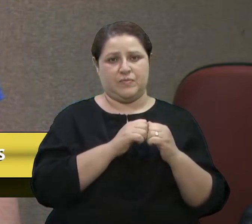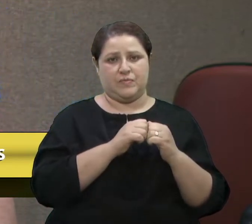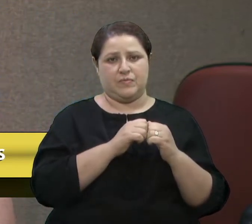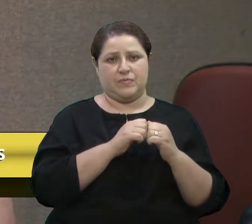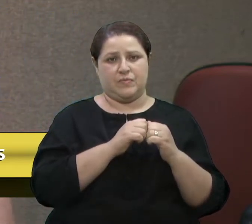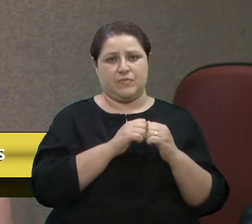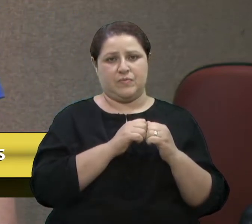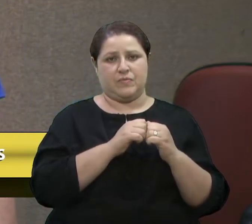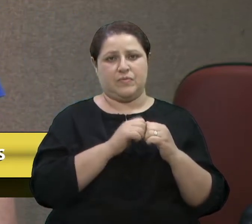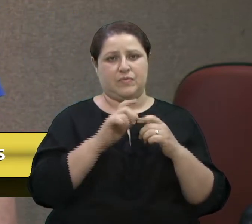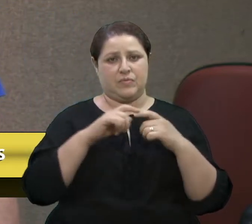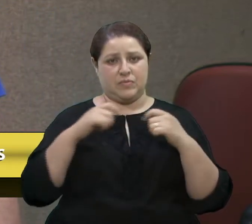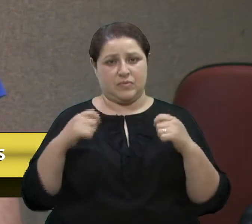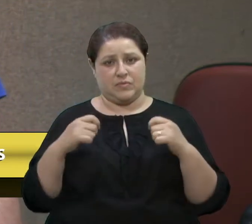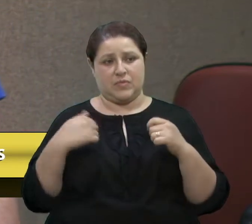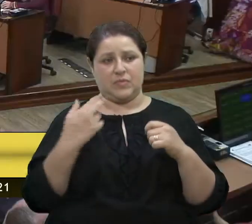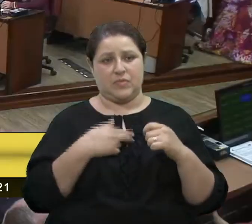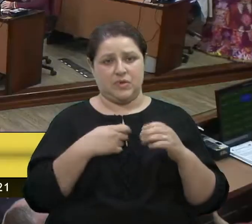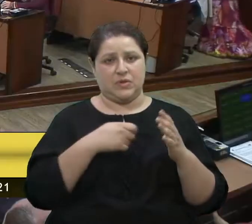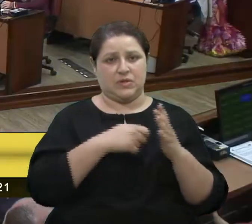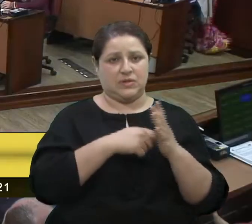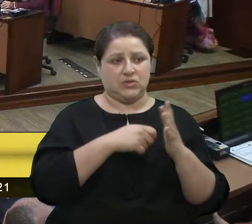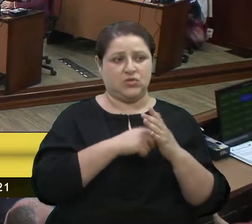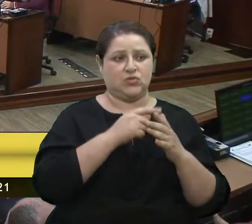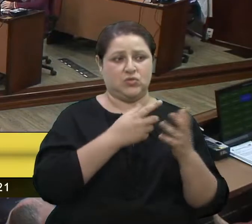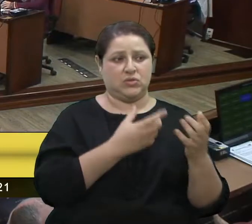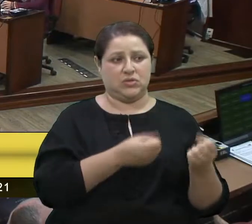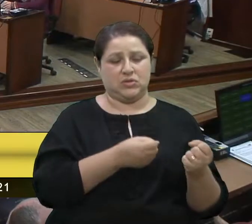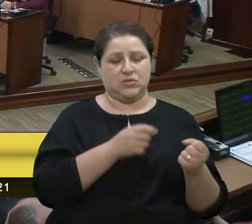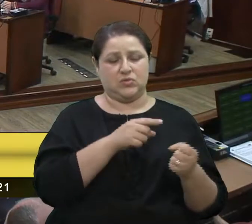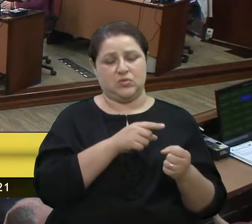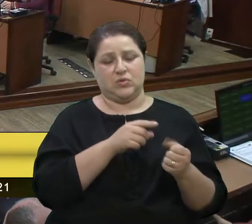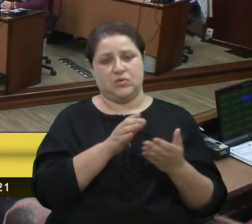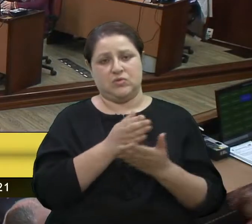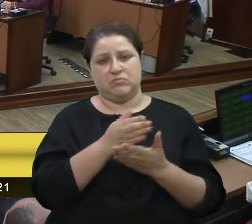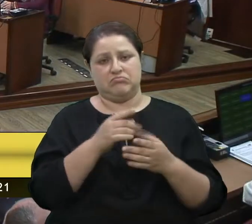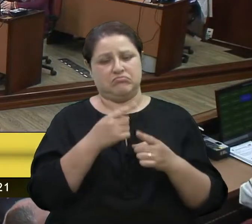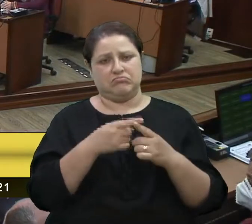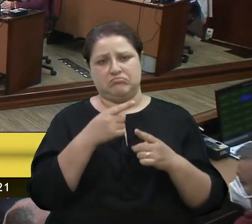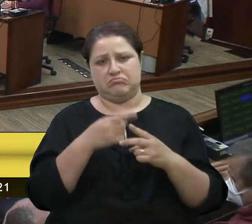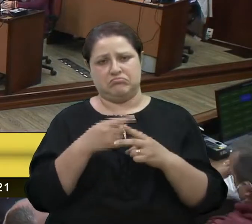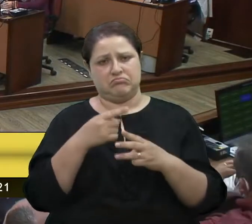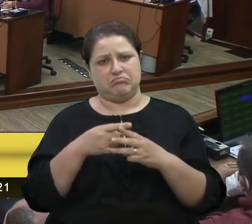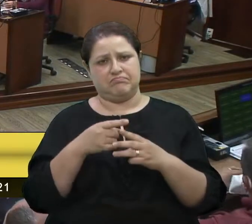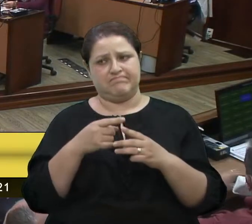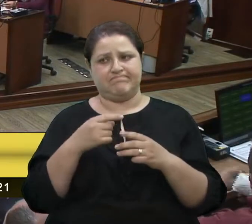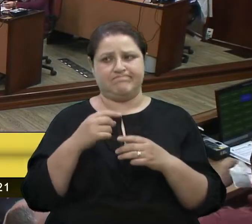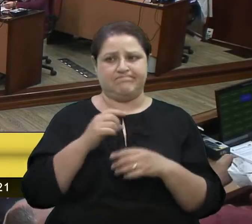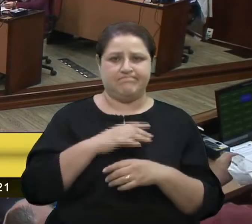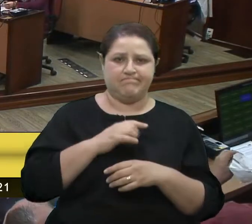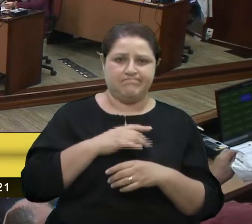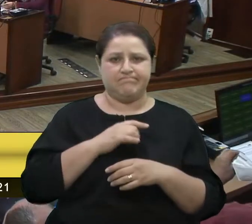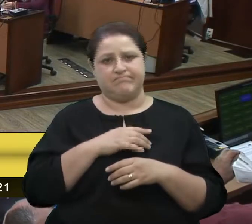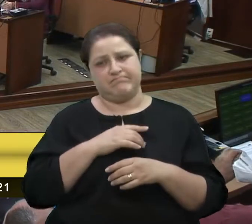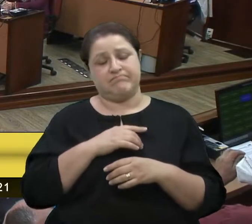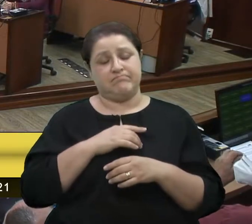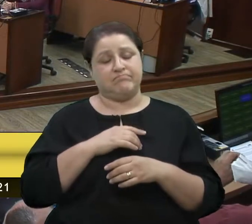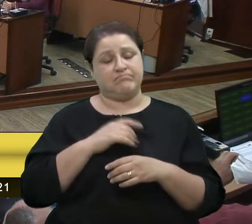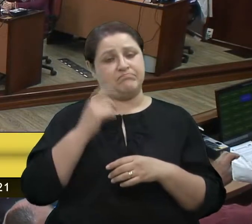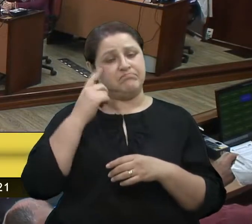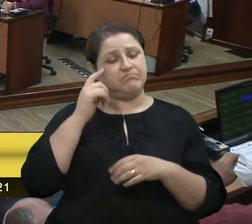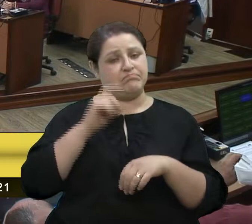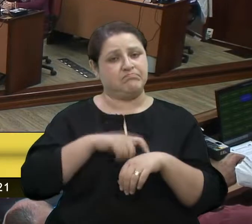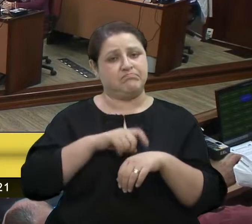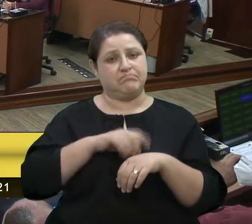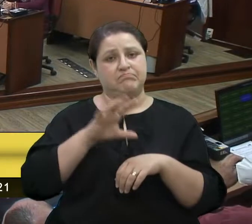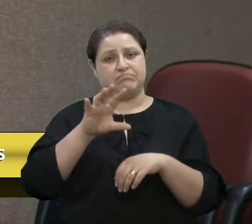insistir que a senhora fosse. A senhora ficou por diversas vezes preciosa, enfim, mas até que chegou o ponto que a senhora disse, não,